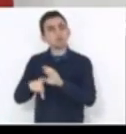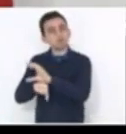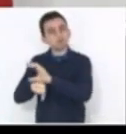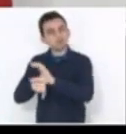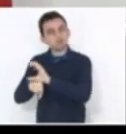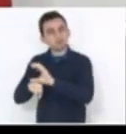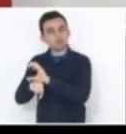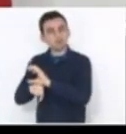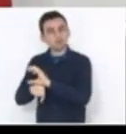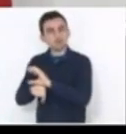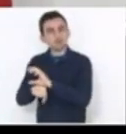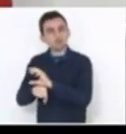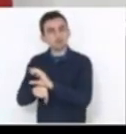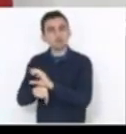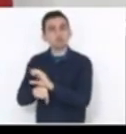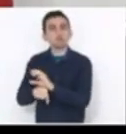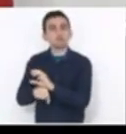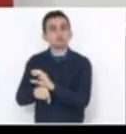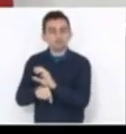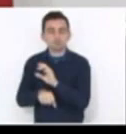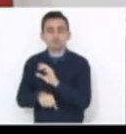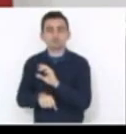deputado Mota, esse direito sagrado.